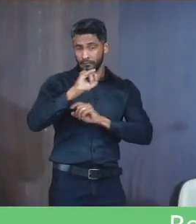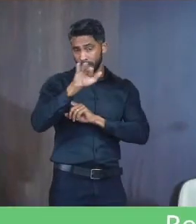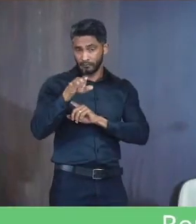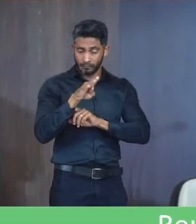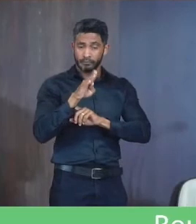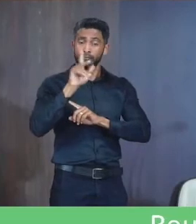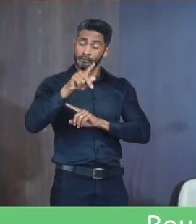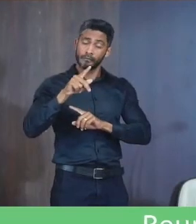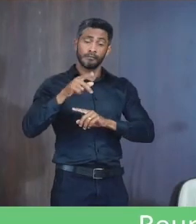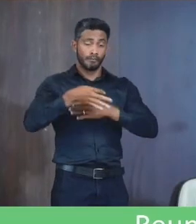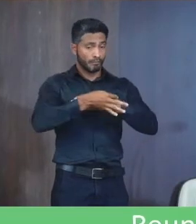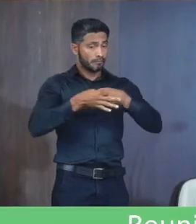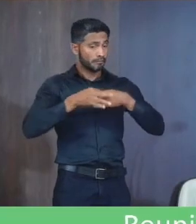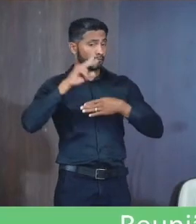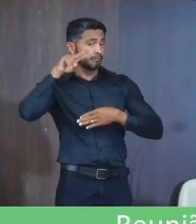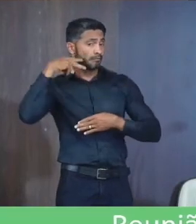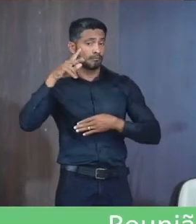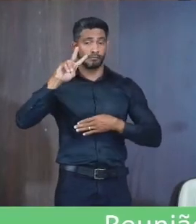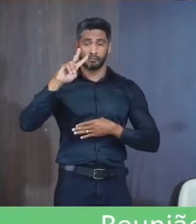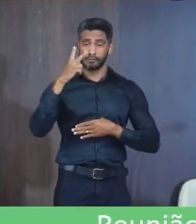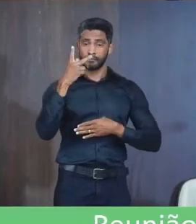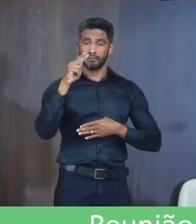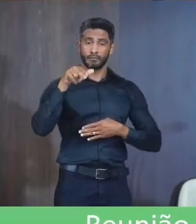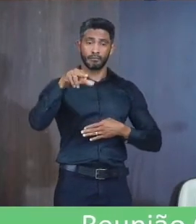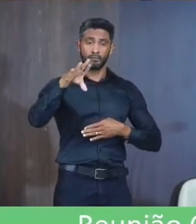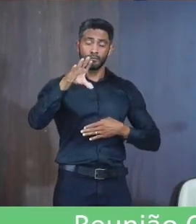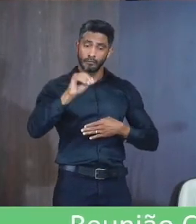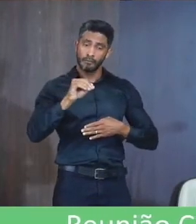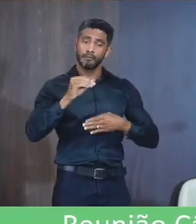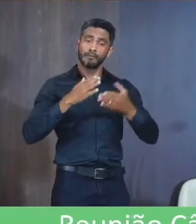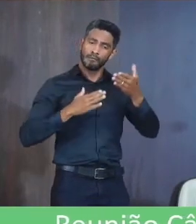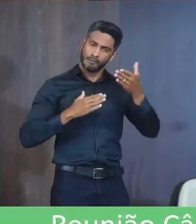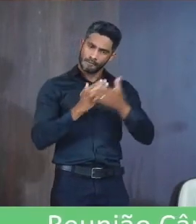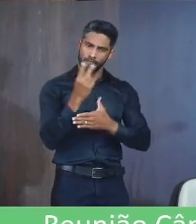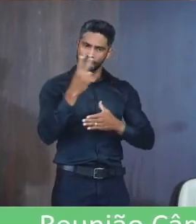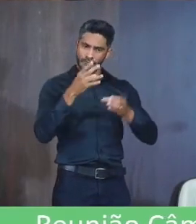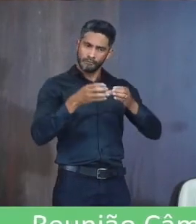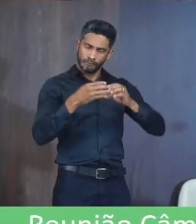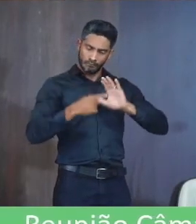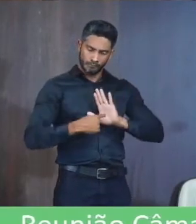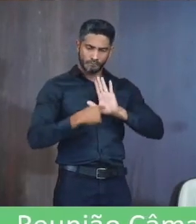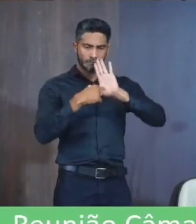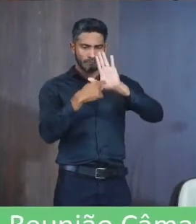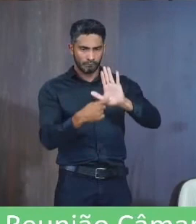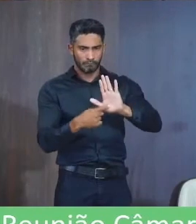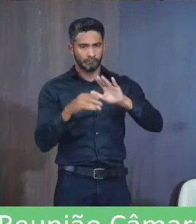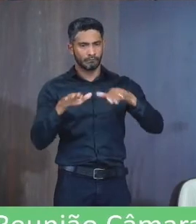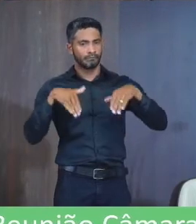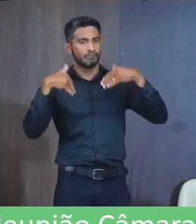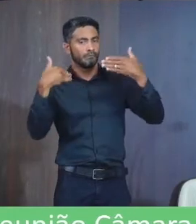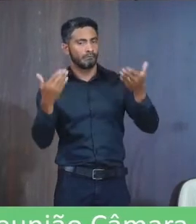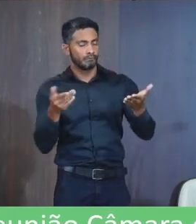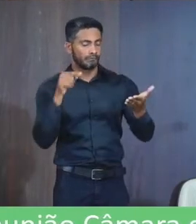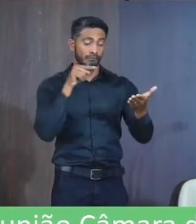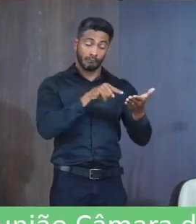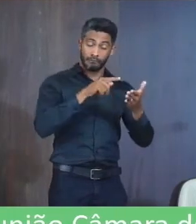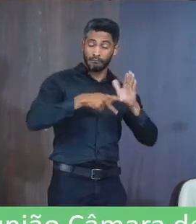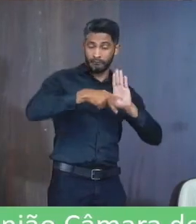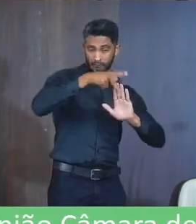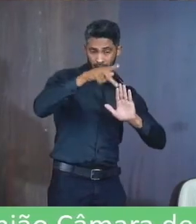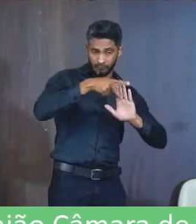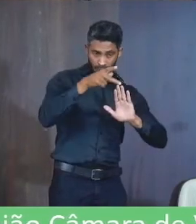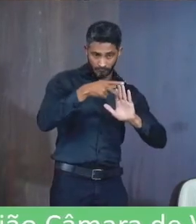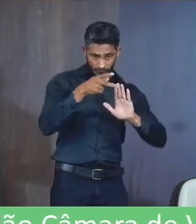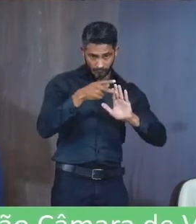vereador Hugo Leonardo Dias Caires E foi aprovado Em segundo turno Na forma Apresentada Vem agora O